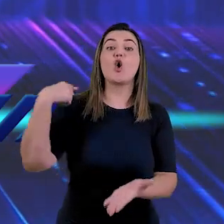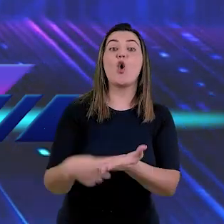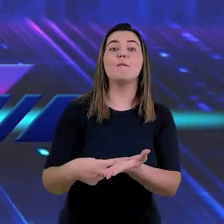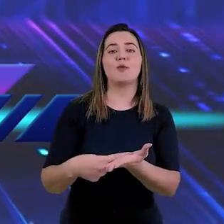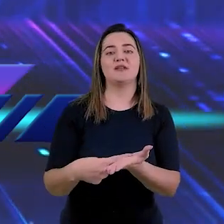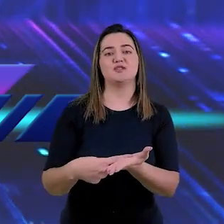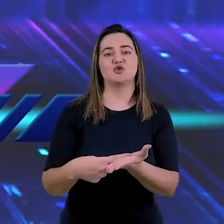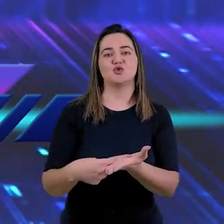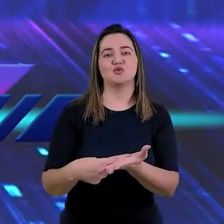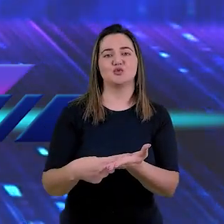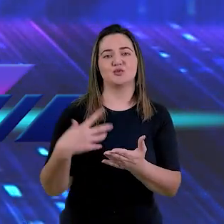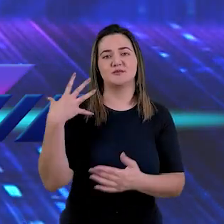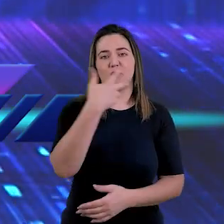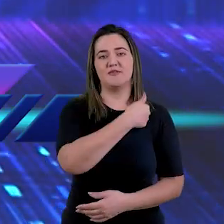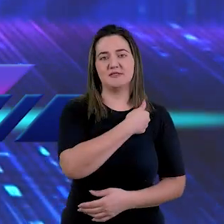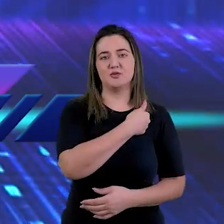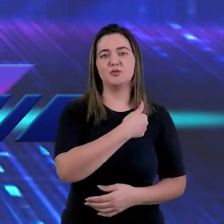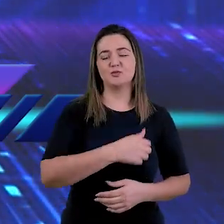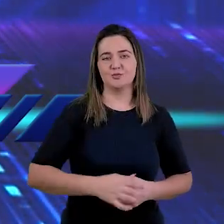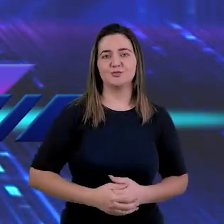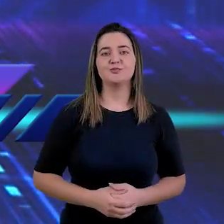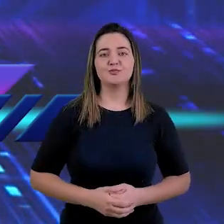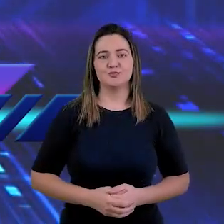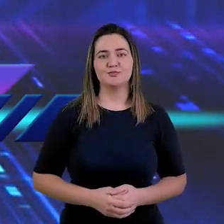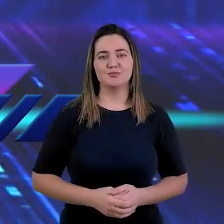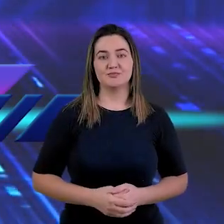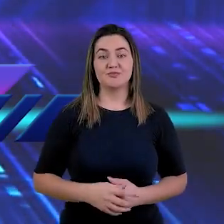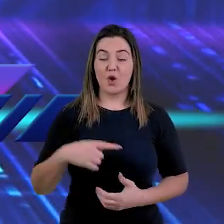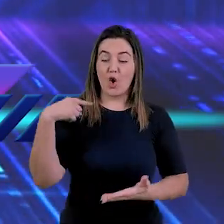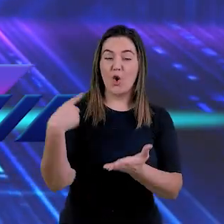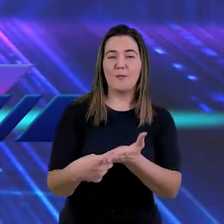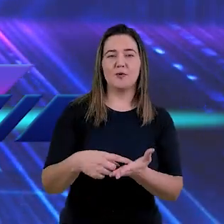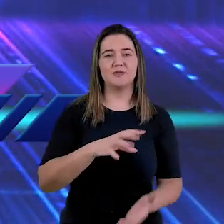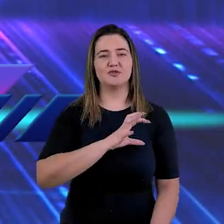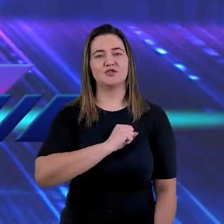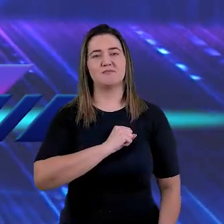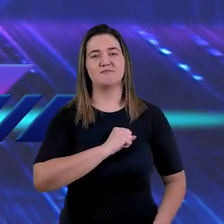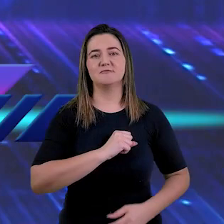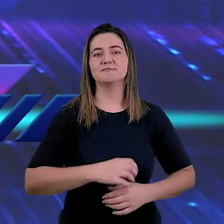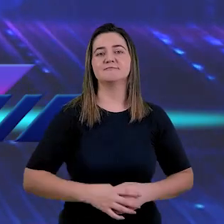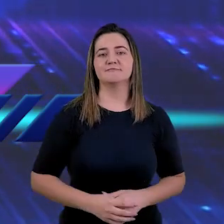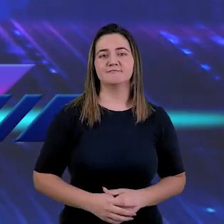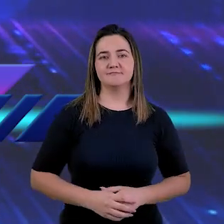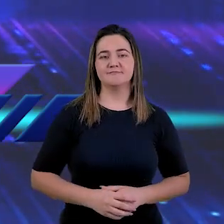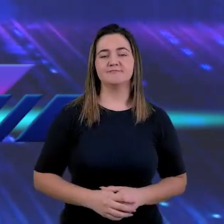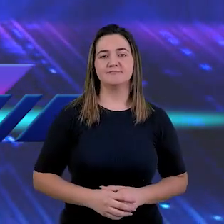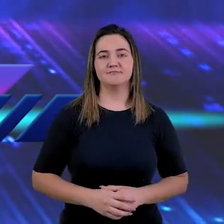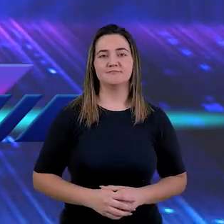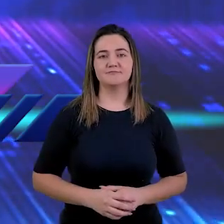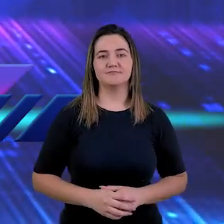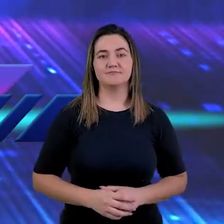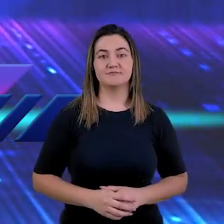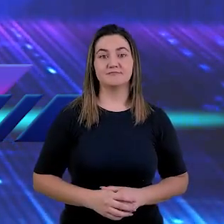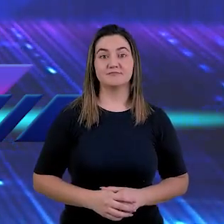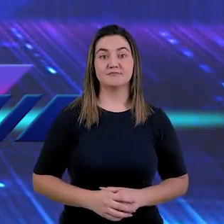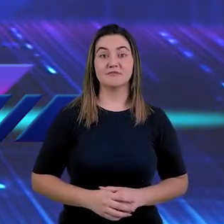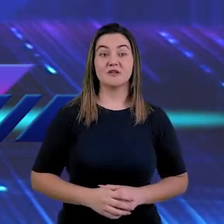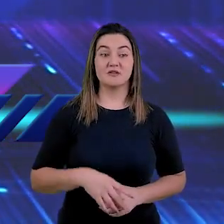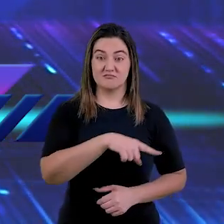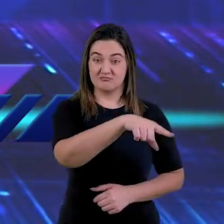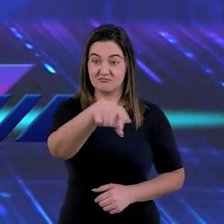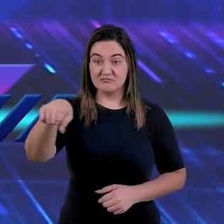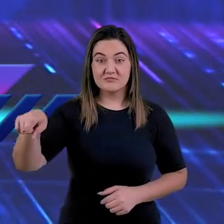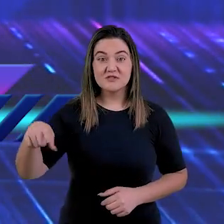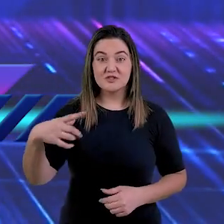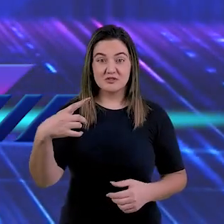comprometido em salvar a humanidade. Esse era o compromisso de amor. O ser humano, que